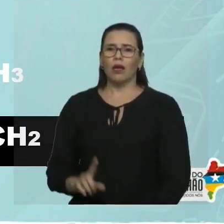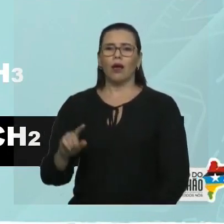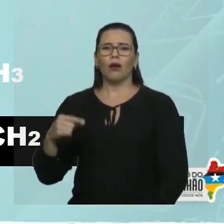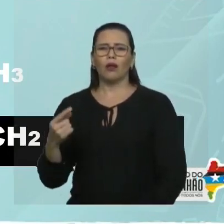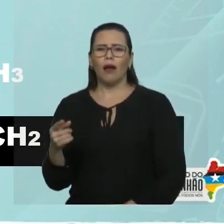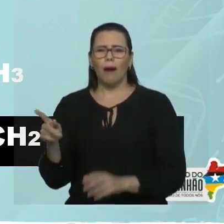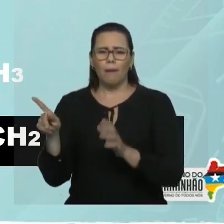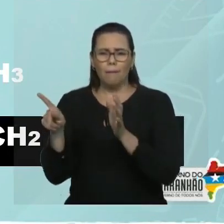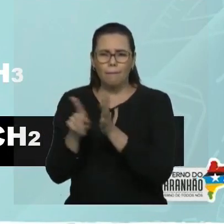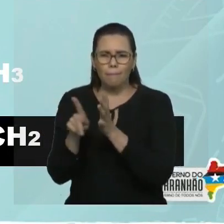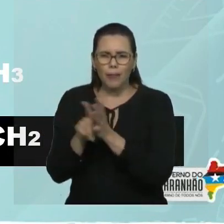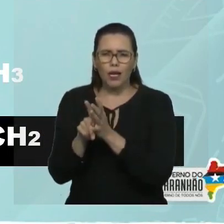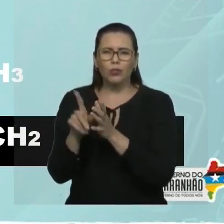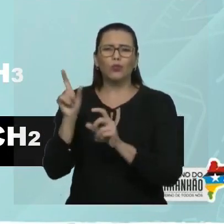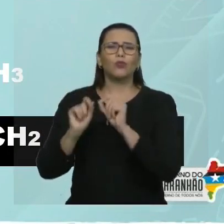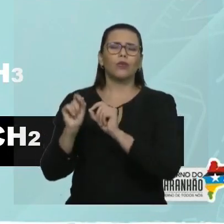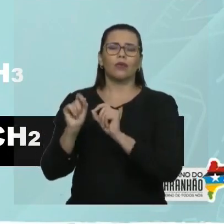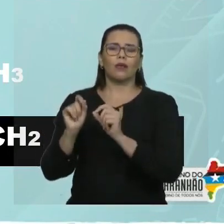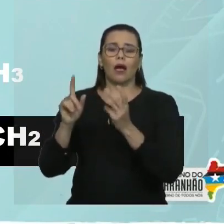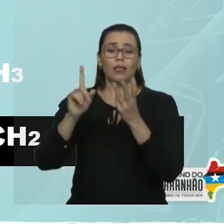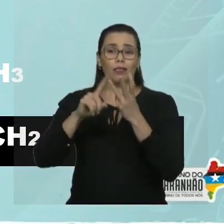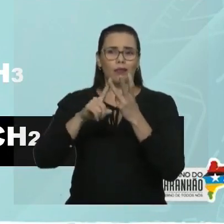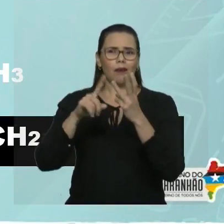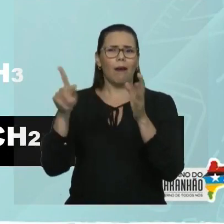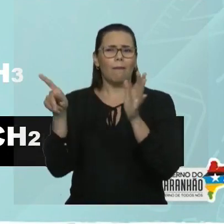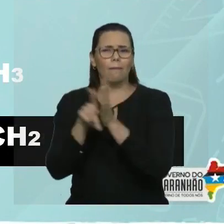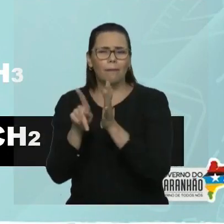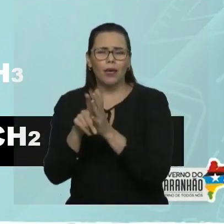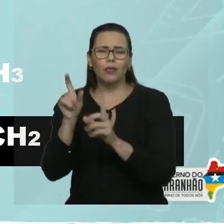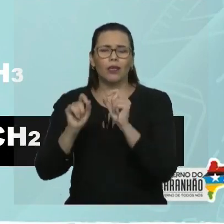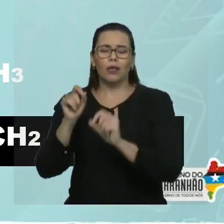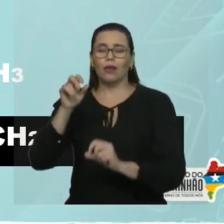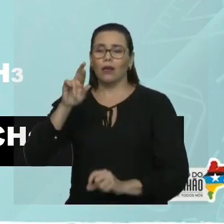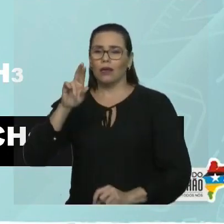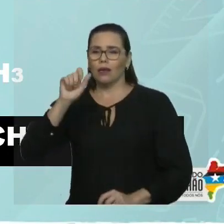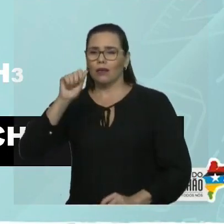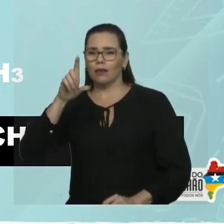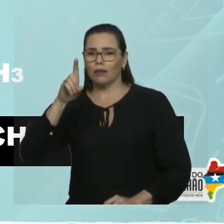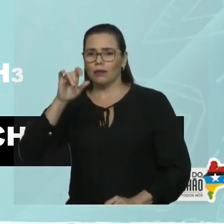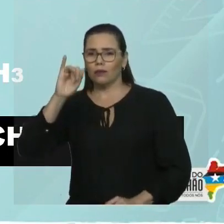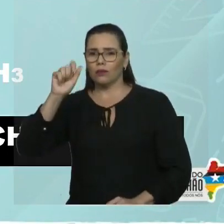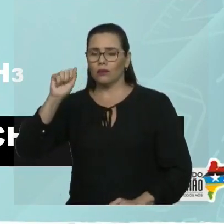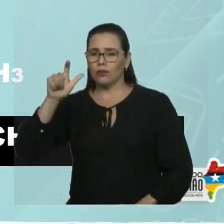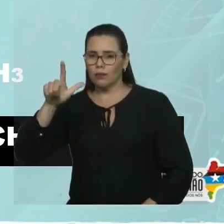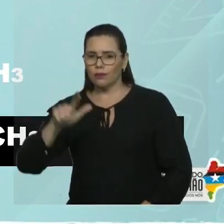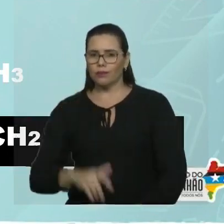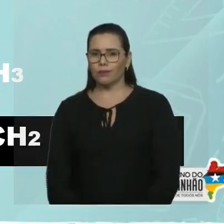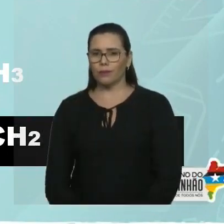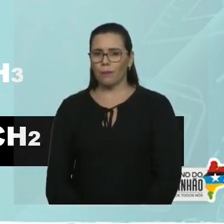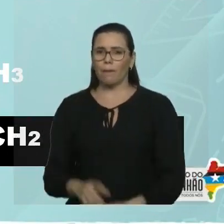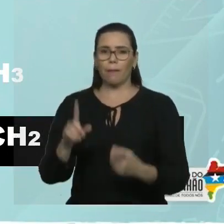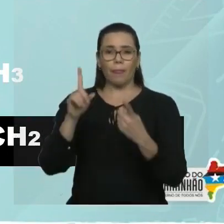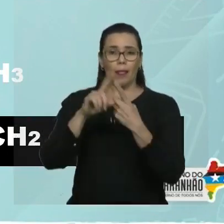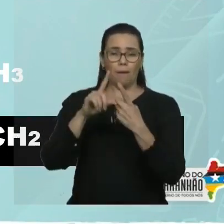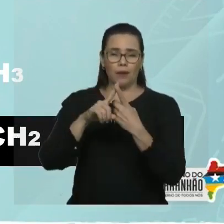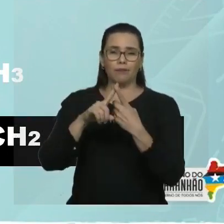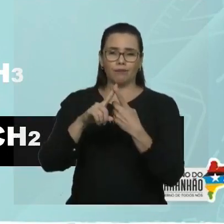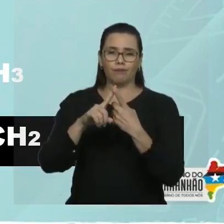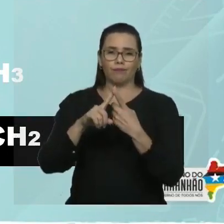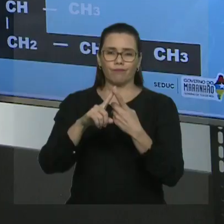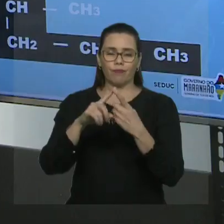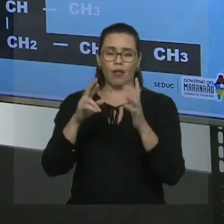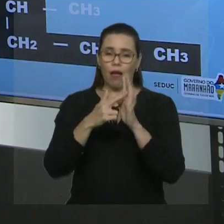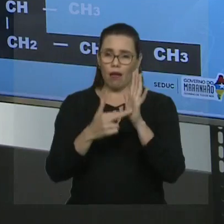Então, vamos concatenar as ideias. Quando você pega uma cadeia principal, uma cadeia ramificada, qual é a primeira regra? Achar a cadeia principal.